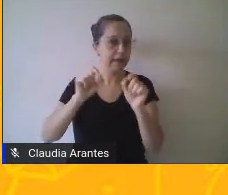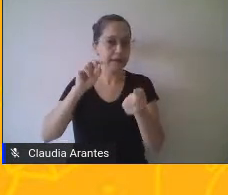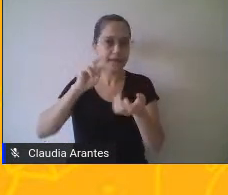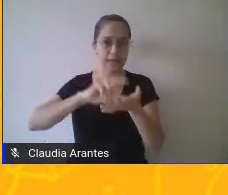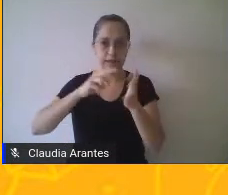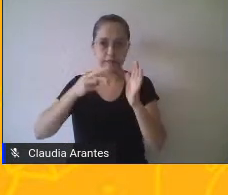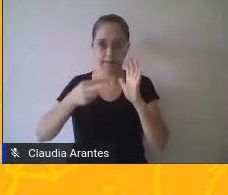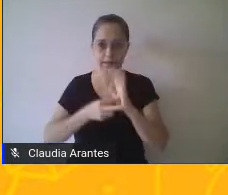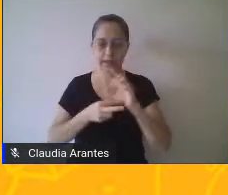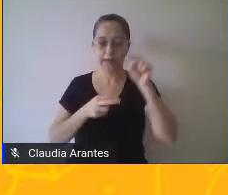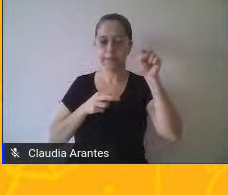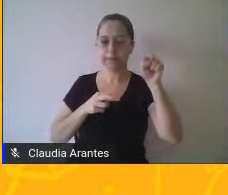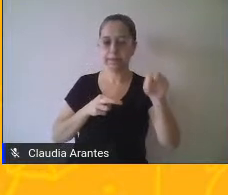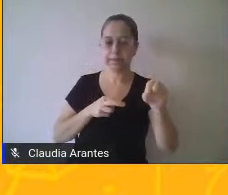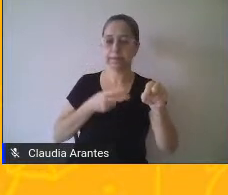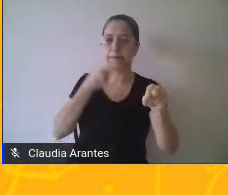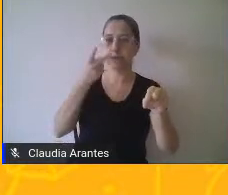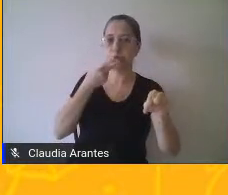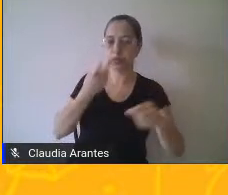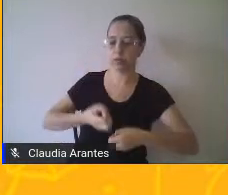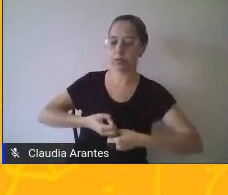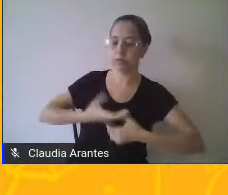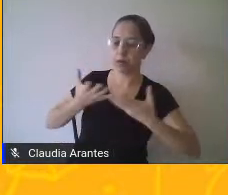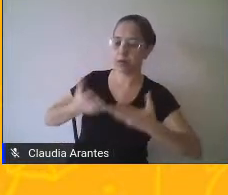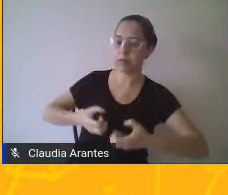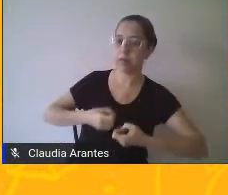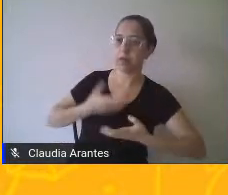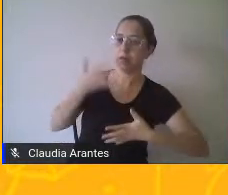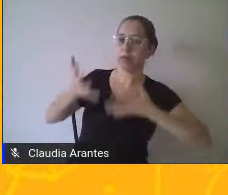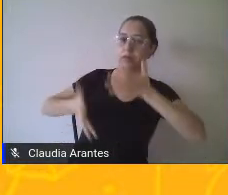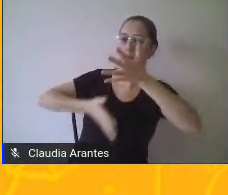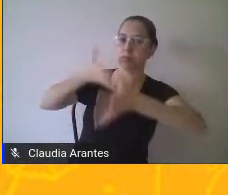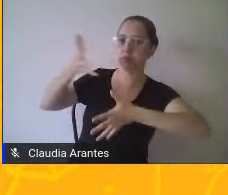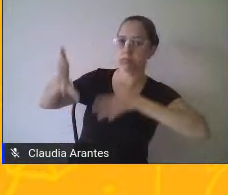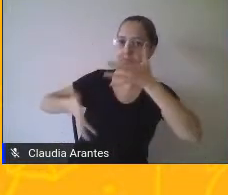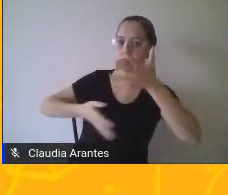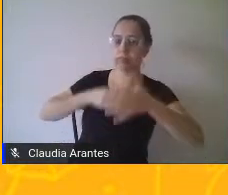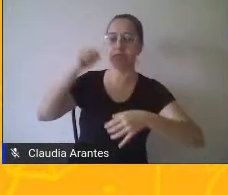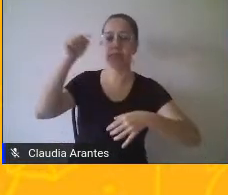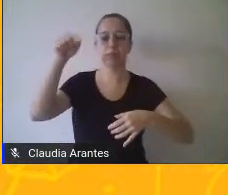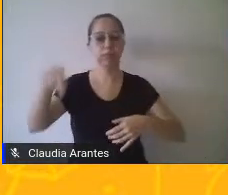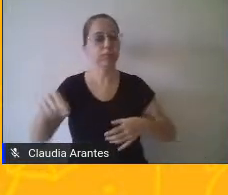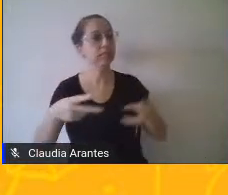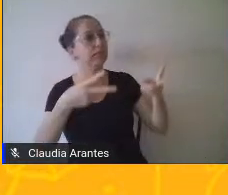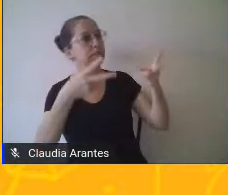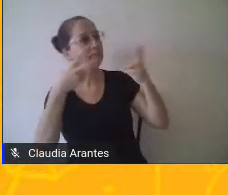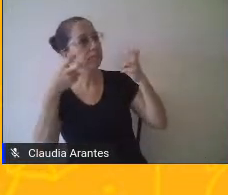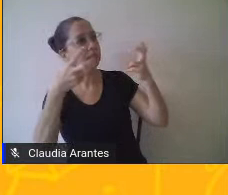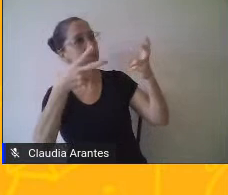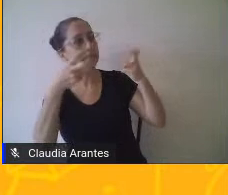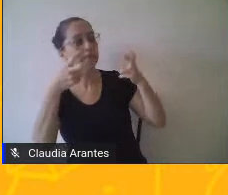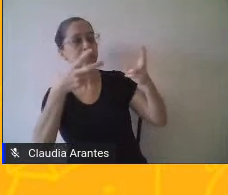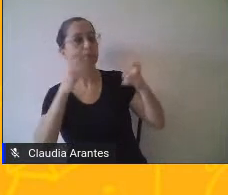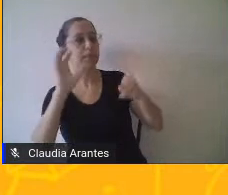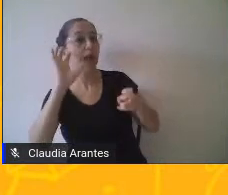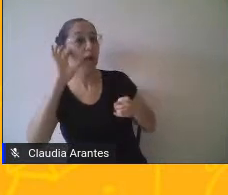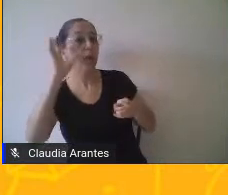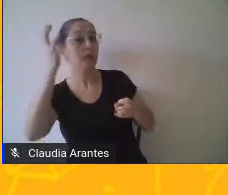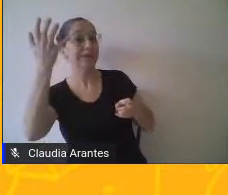quem fala e quem ouve, ou seja, emissor e receptor, é que acontece